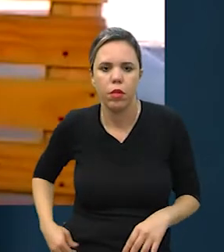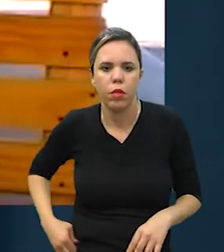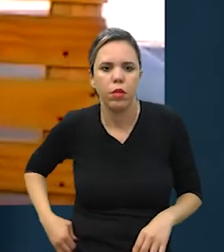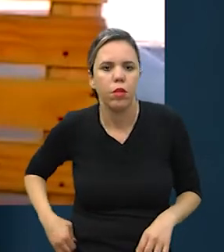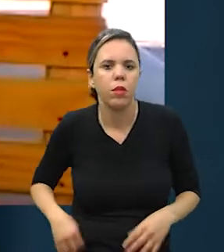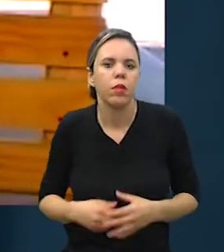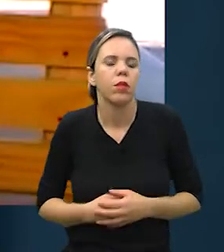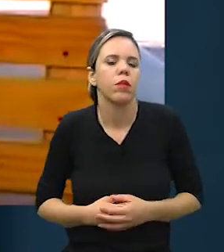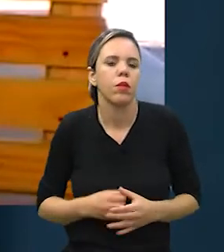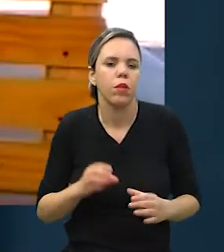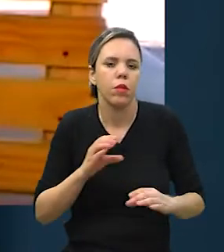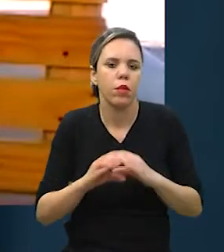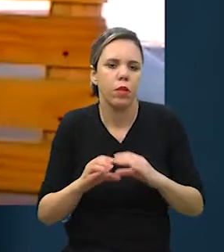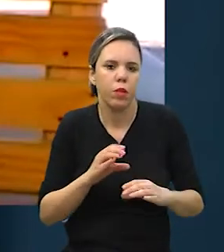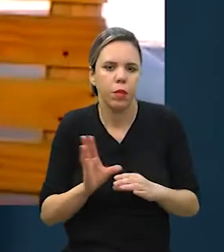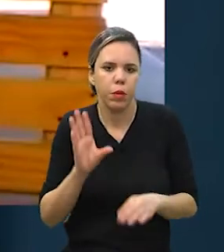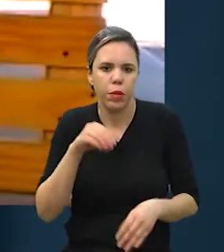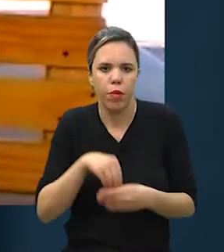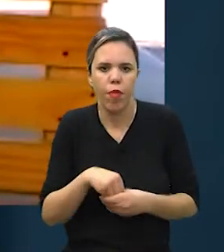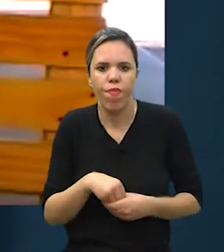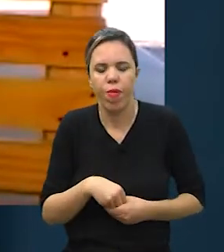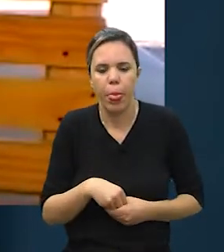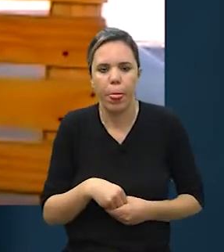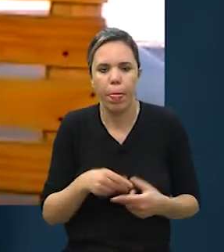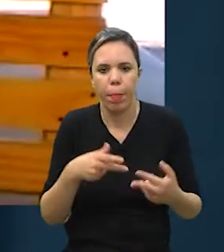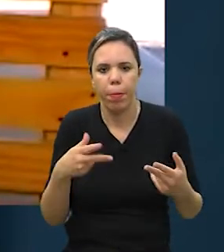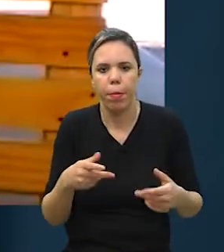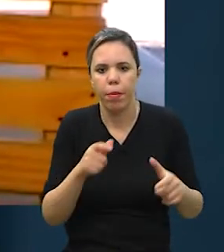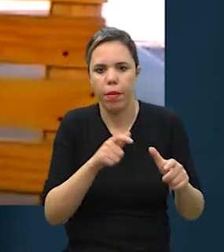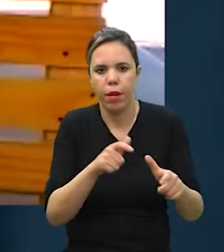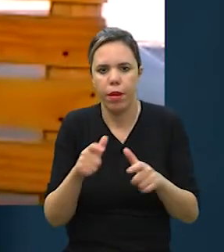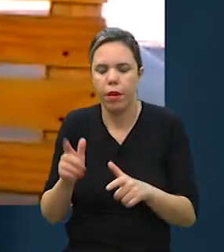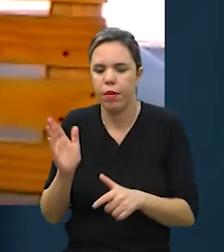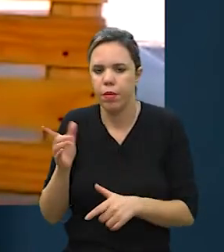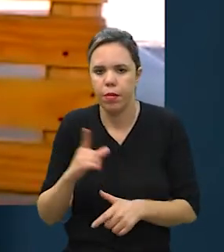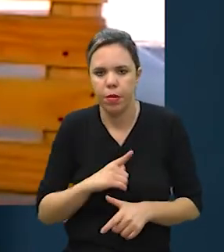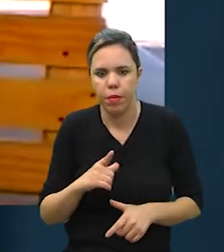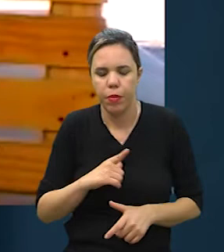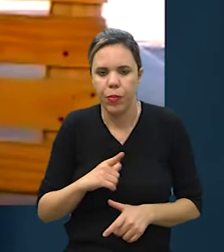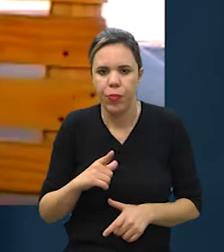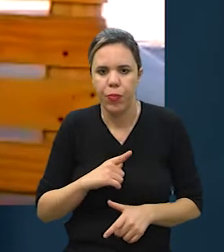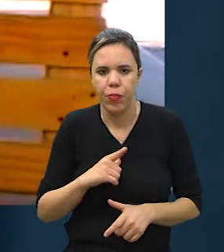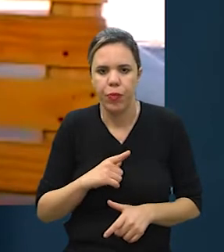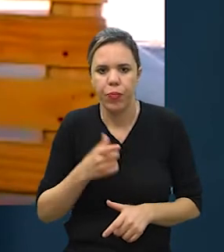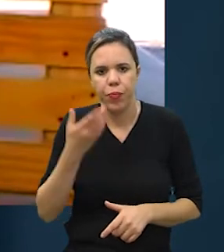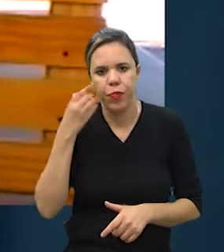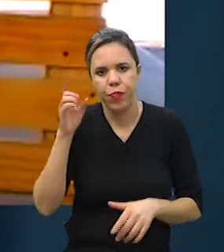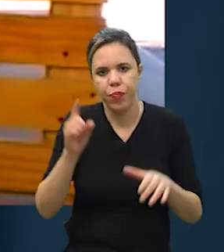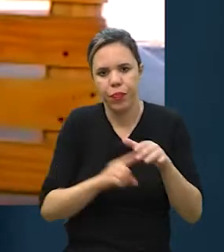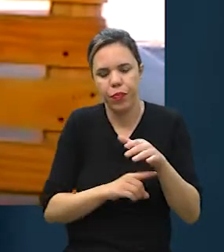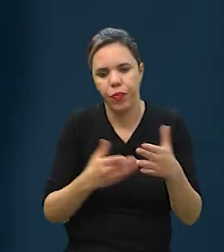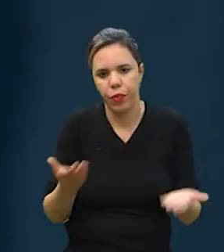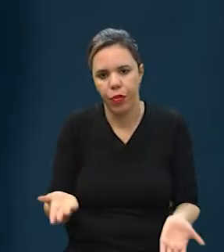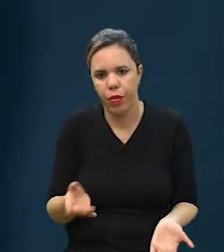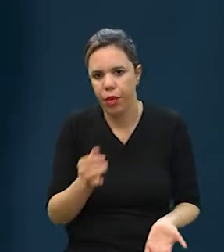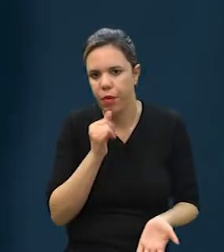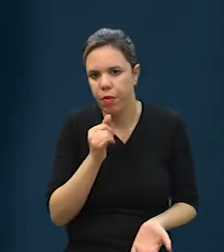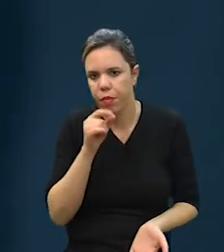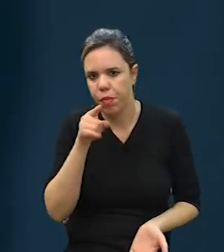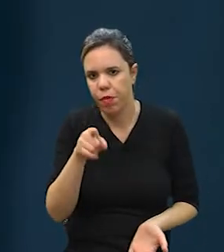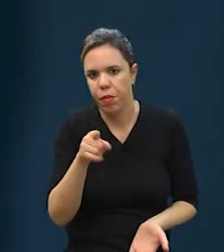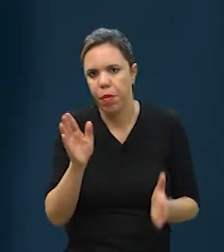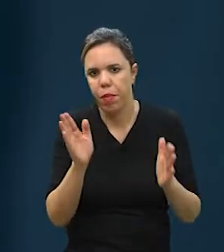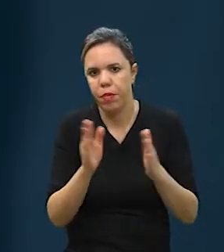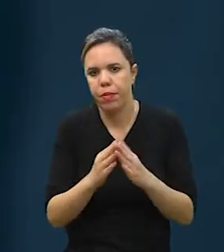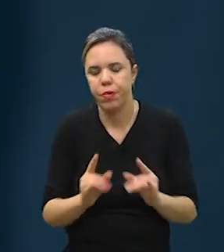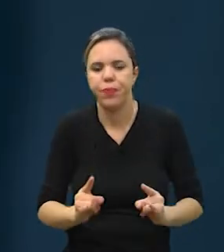sociais e comunicação dentro de algum local que a gente já tem um consumidor. Então, por